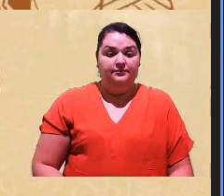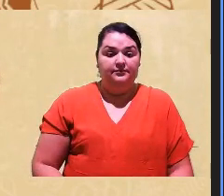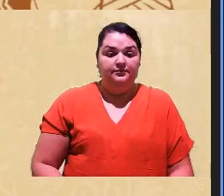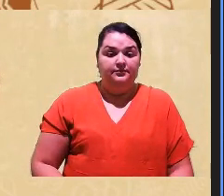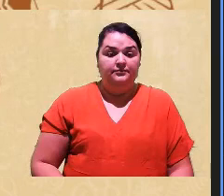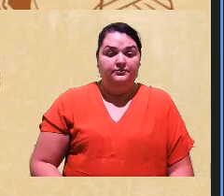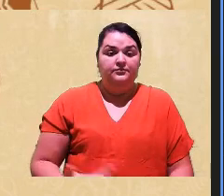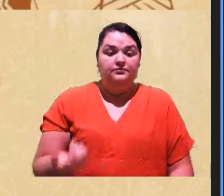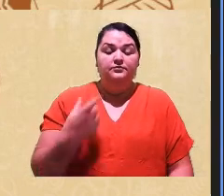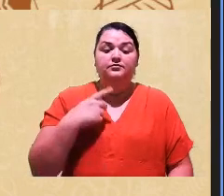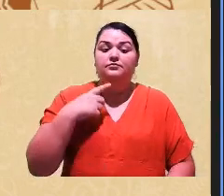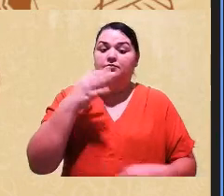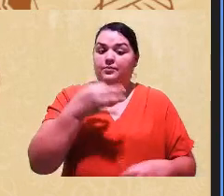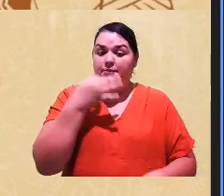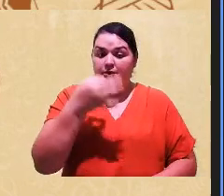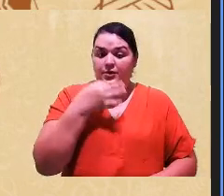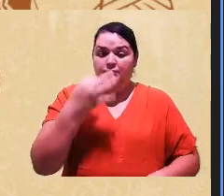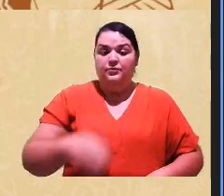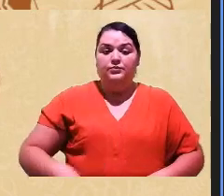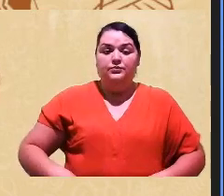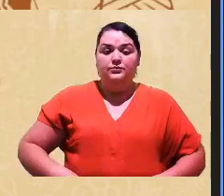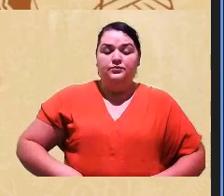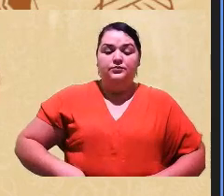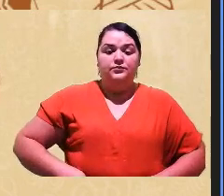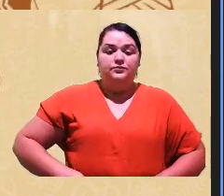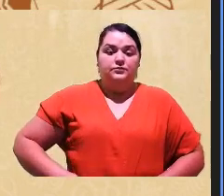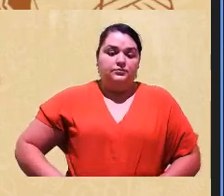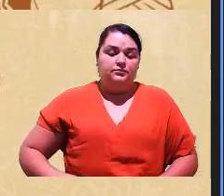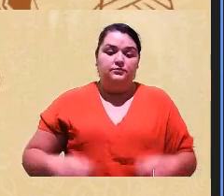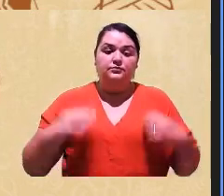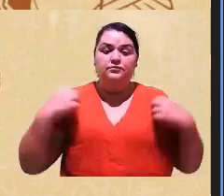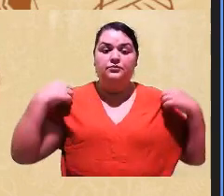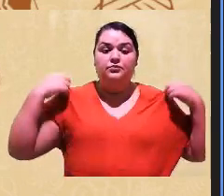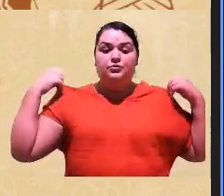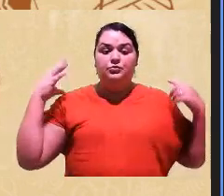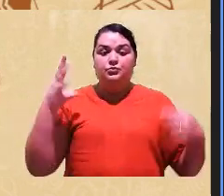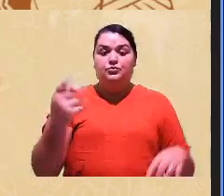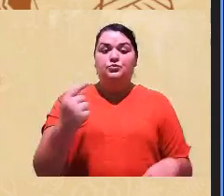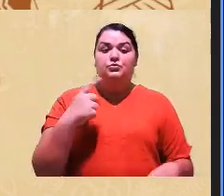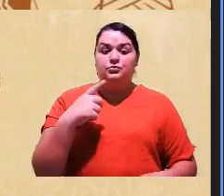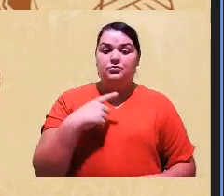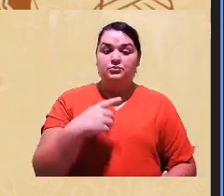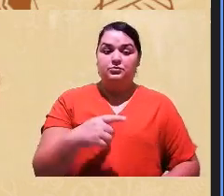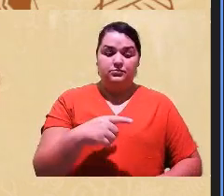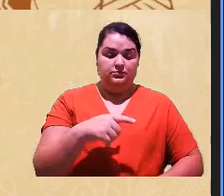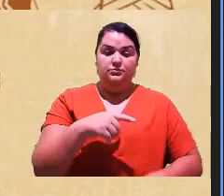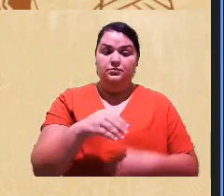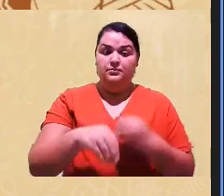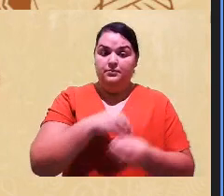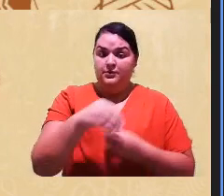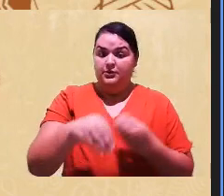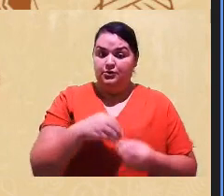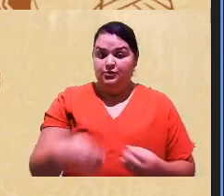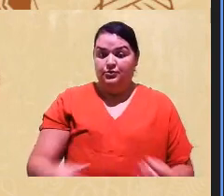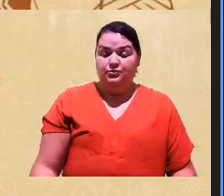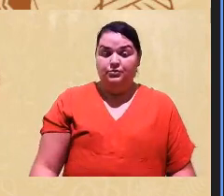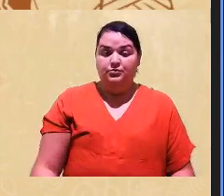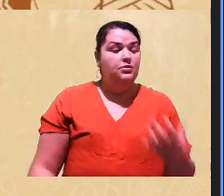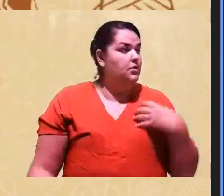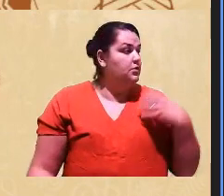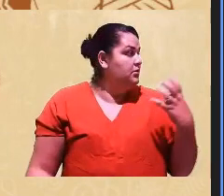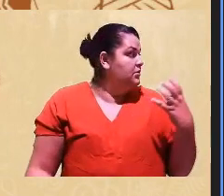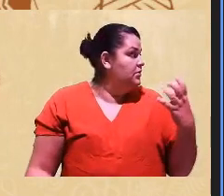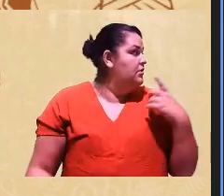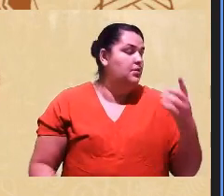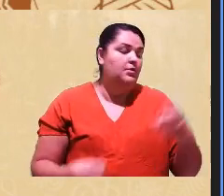discurso de que nós somos todos mestiços, aqui entre aspas, né? Então, nós somos, eu quero a mestiçagem